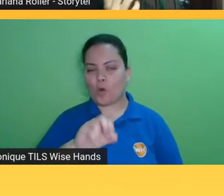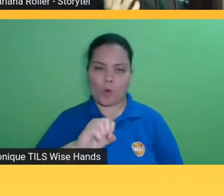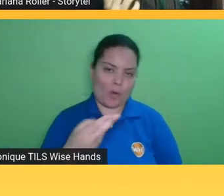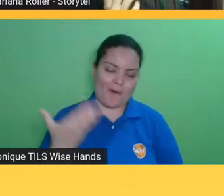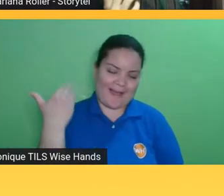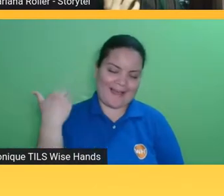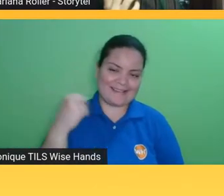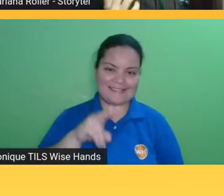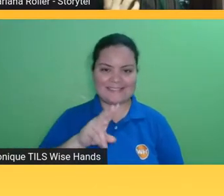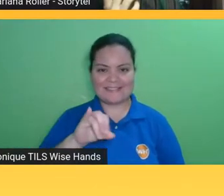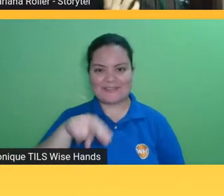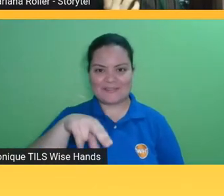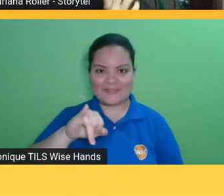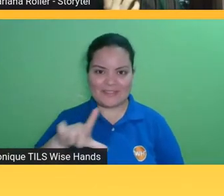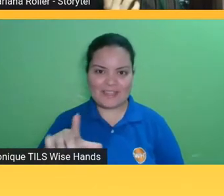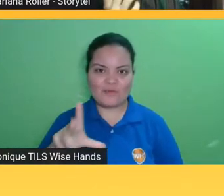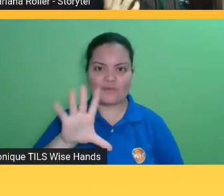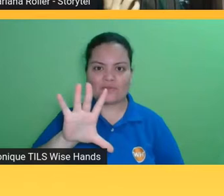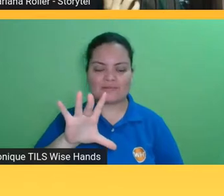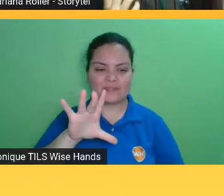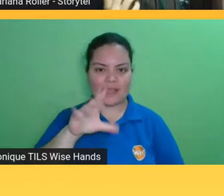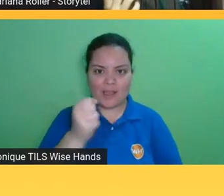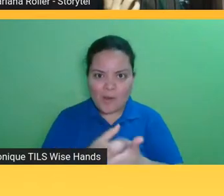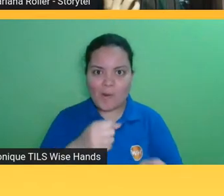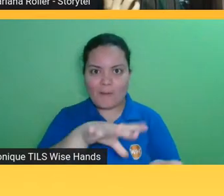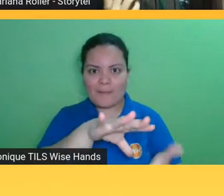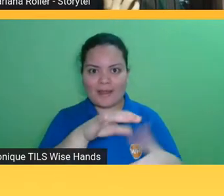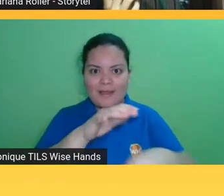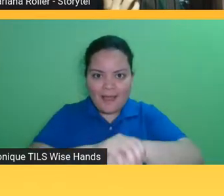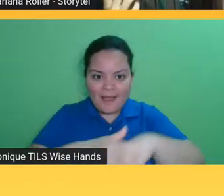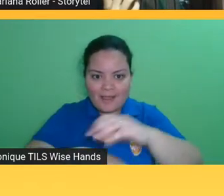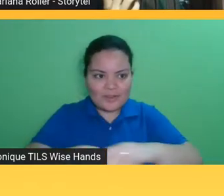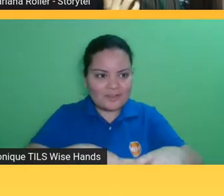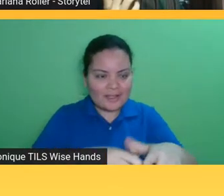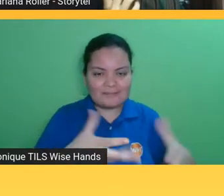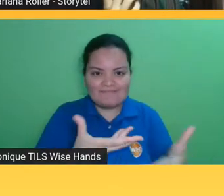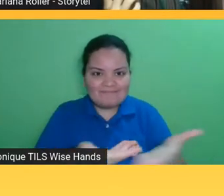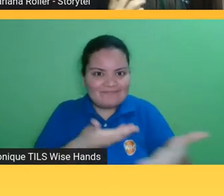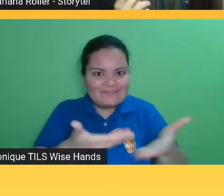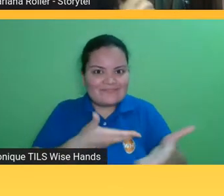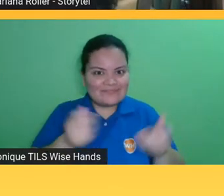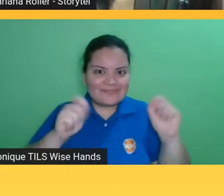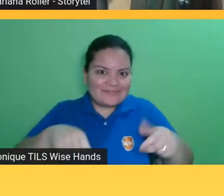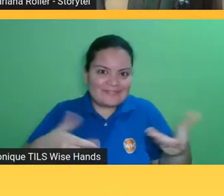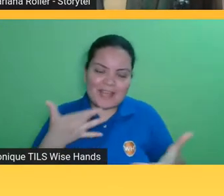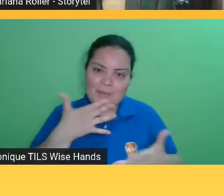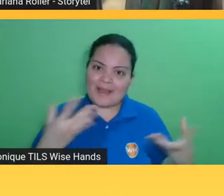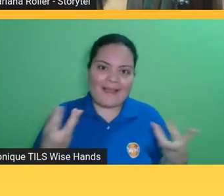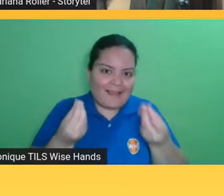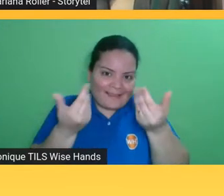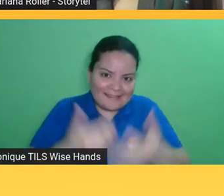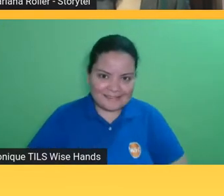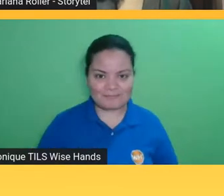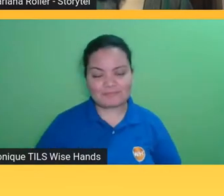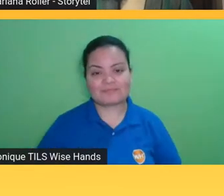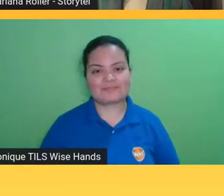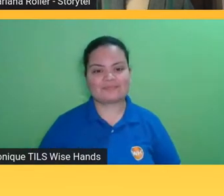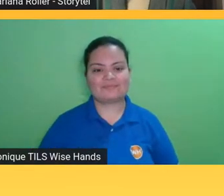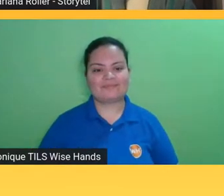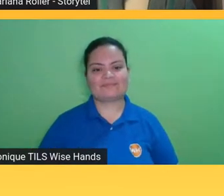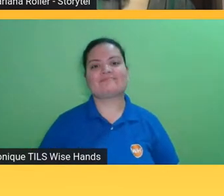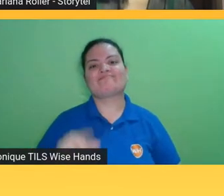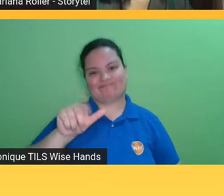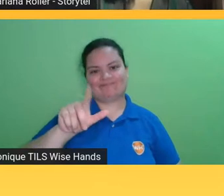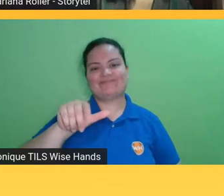então essa é a minha sensação em relação a essas coisas legal fala Mariana isso é muito interessante